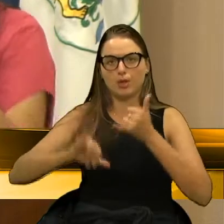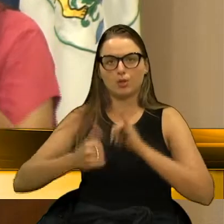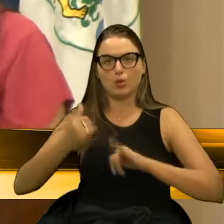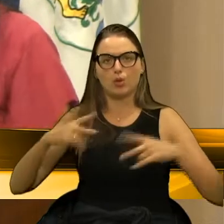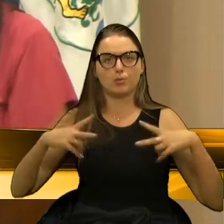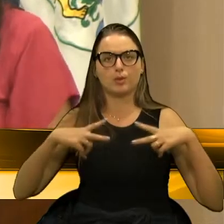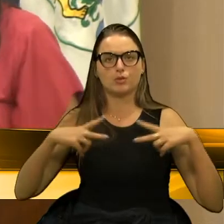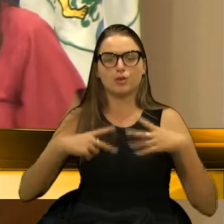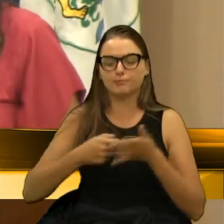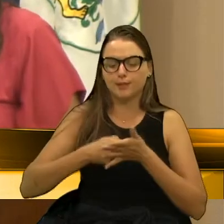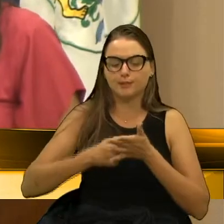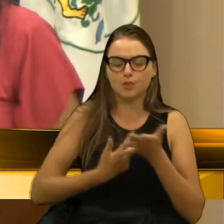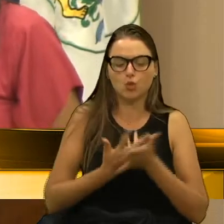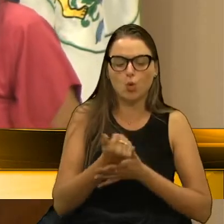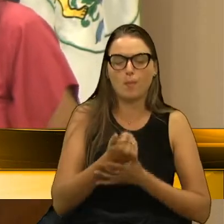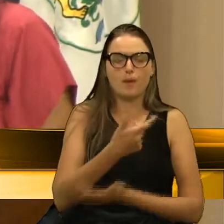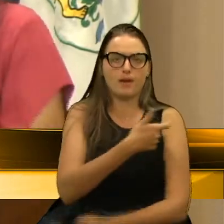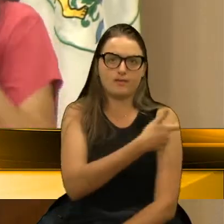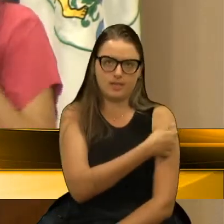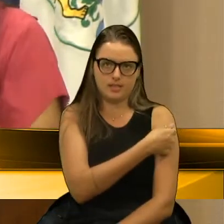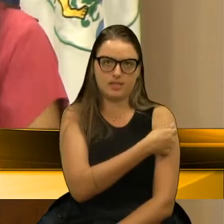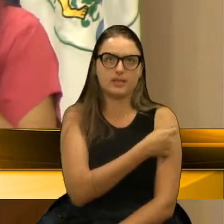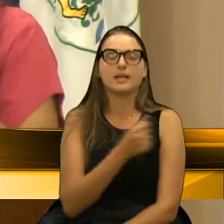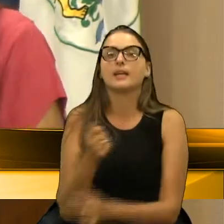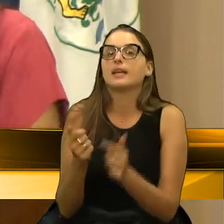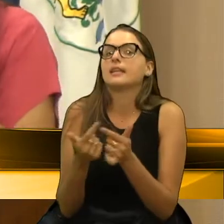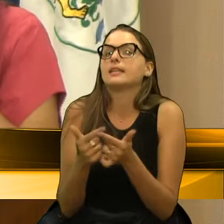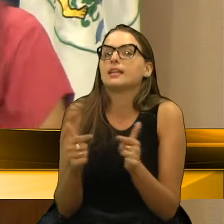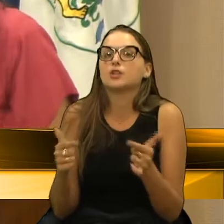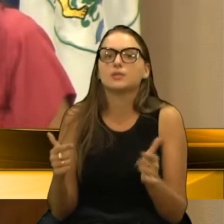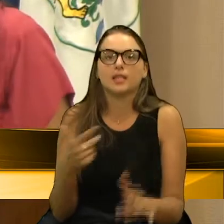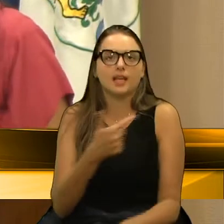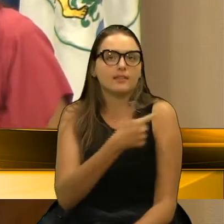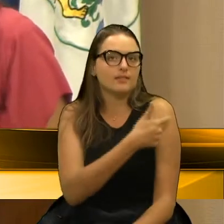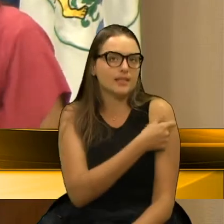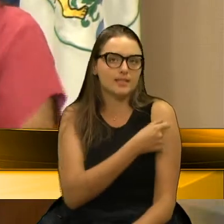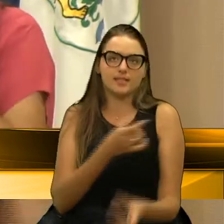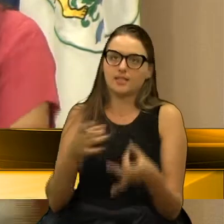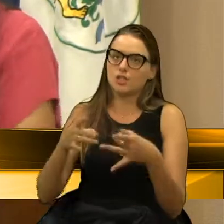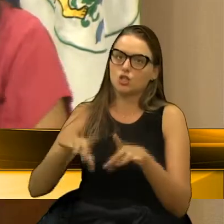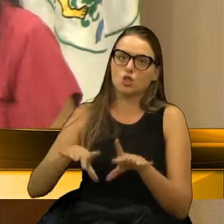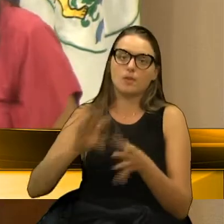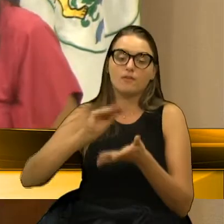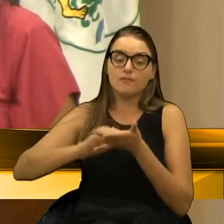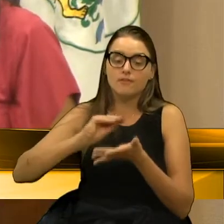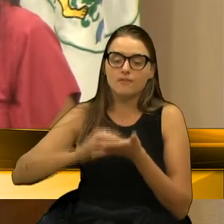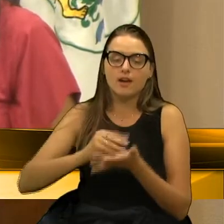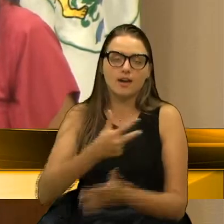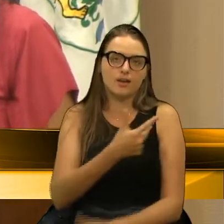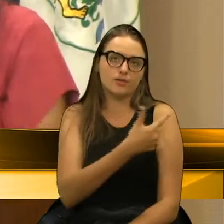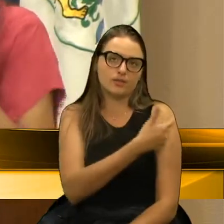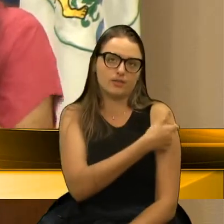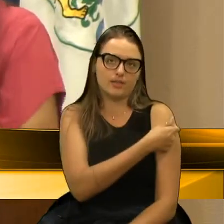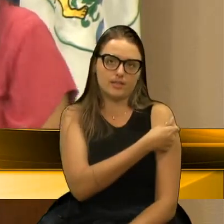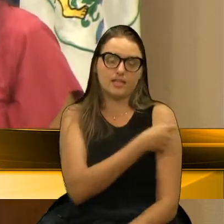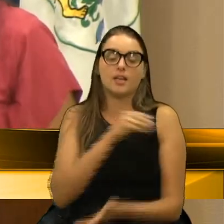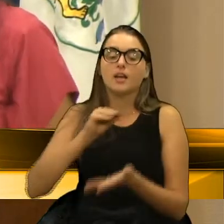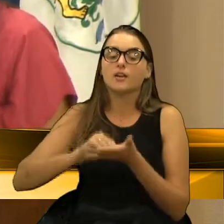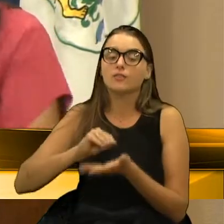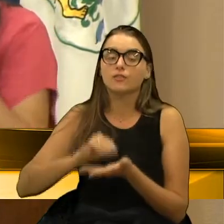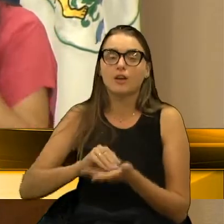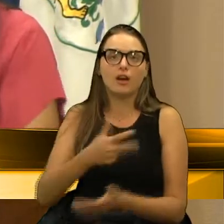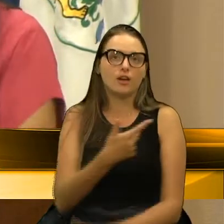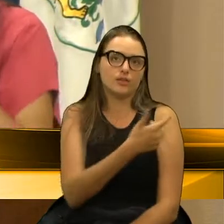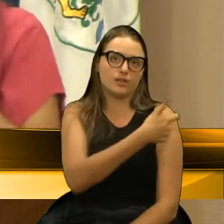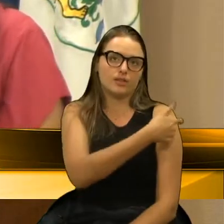tentando comprar as vacinas. Não existe vacina sobrando. Falta vacina. Falta vacina.